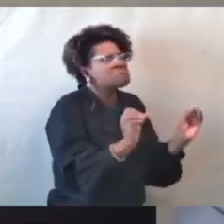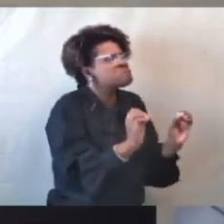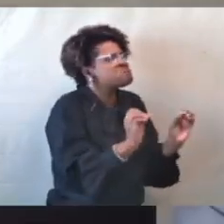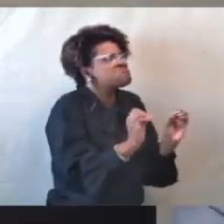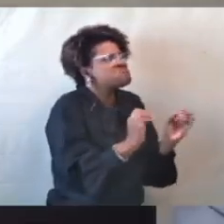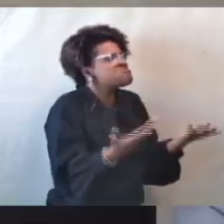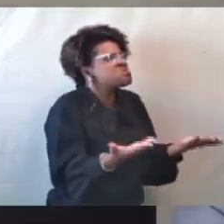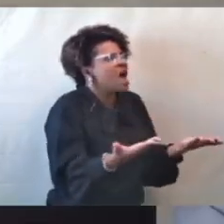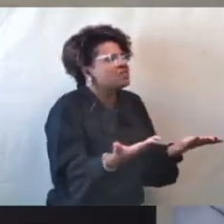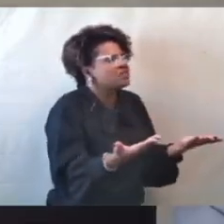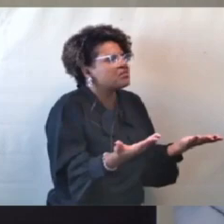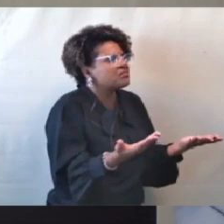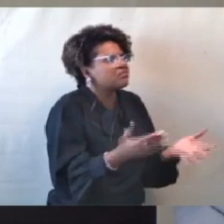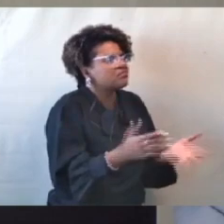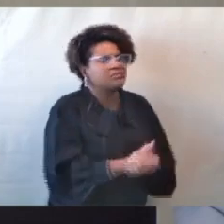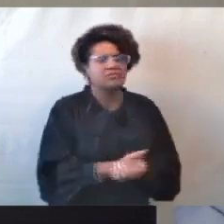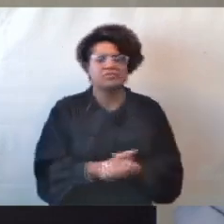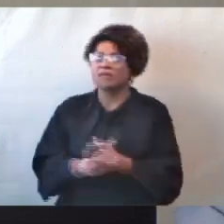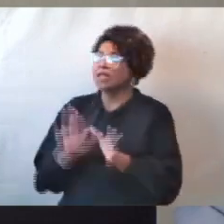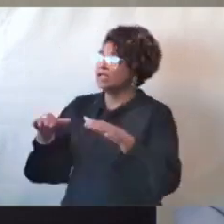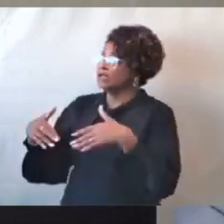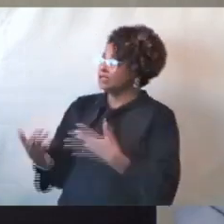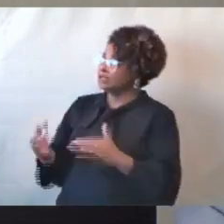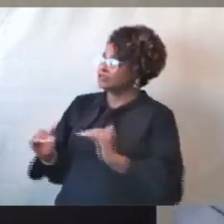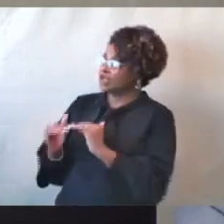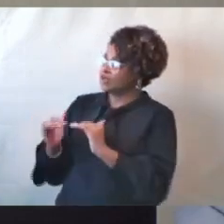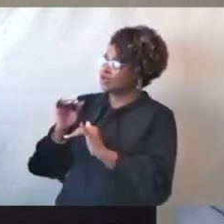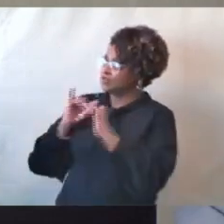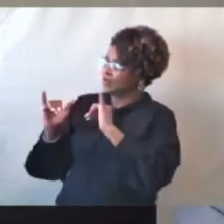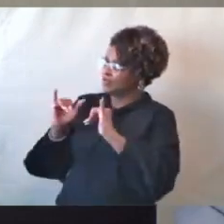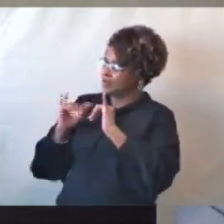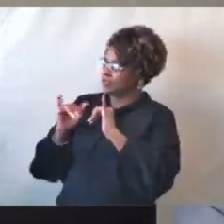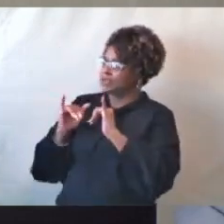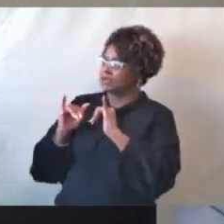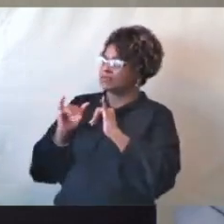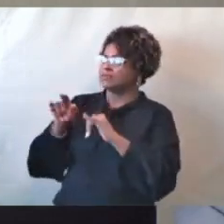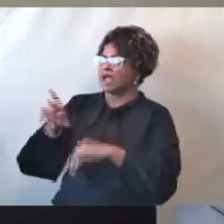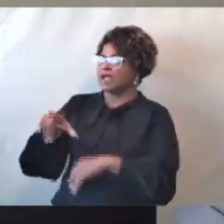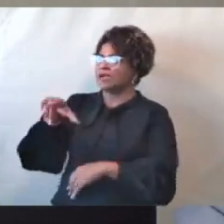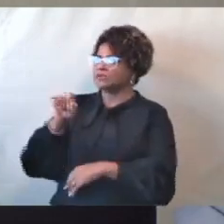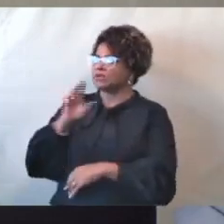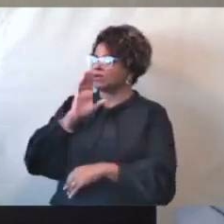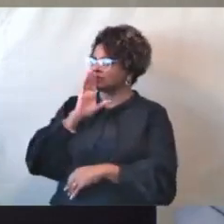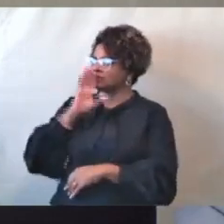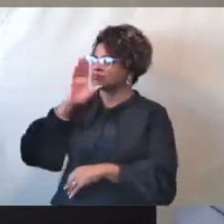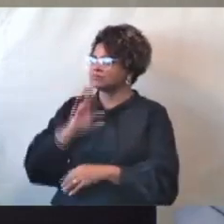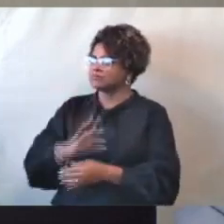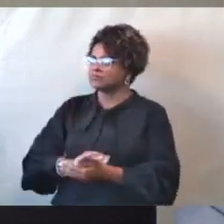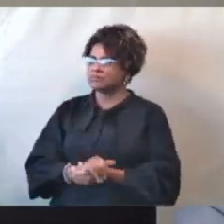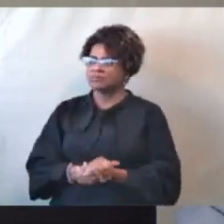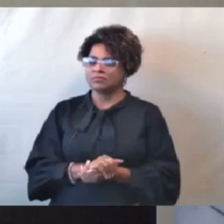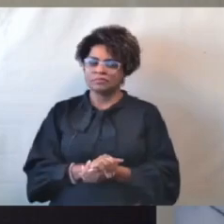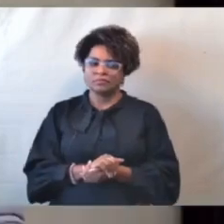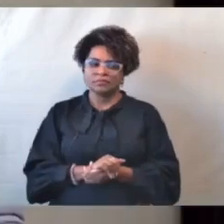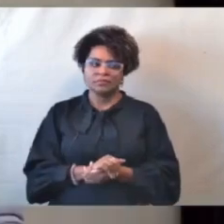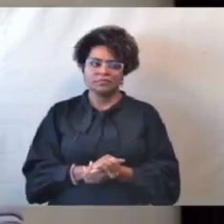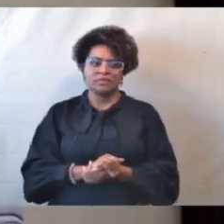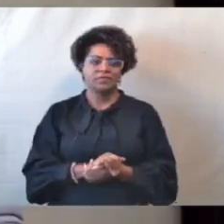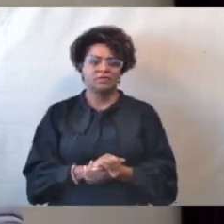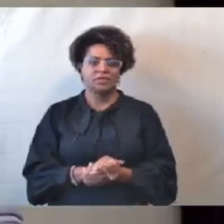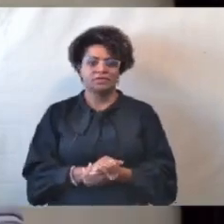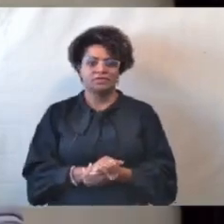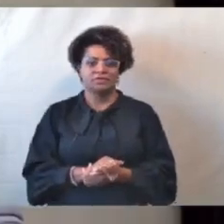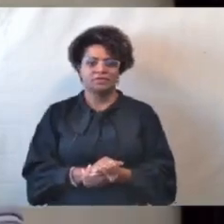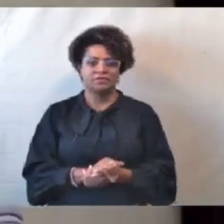Eu registro conforme informado que a investigada optou pela faculdade legal de permanecer em silêncio. A